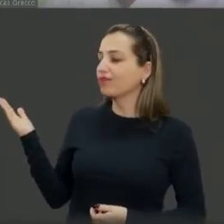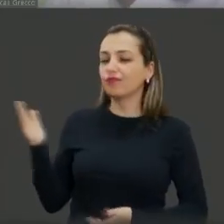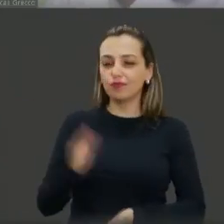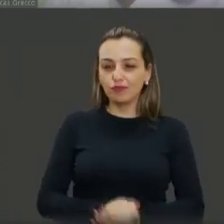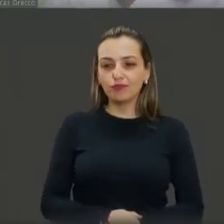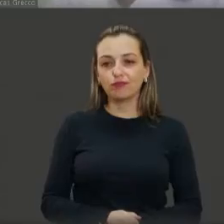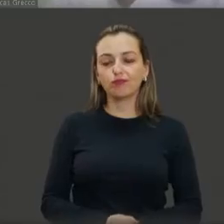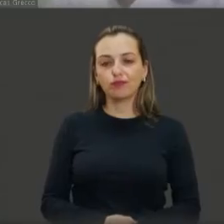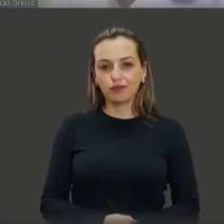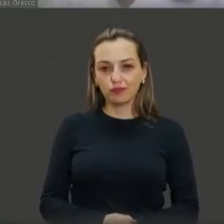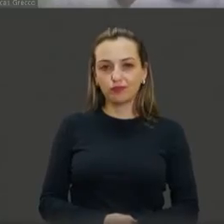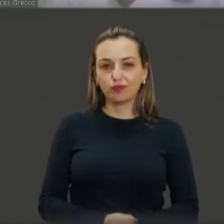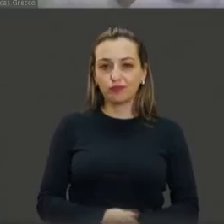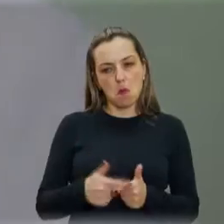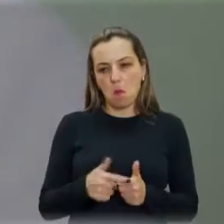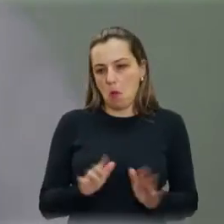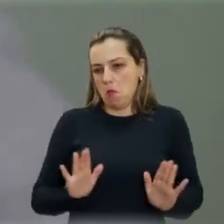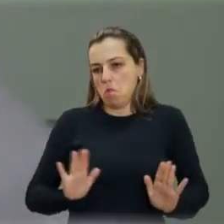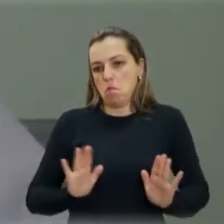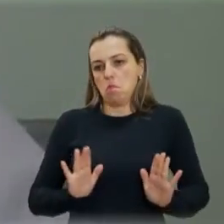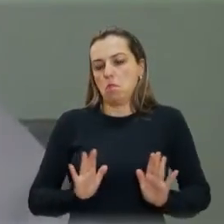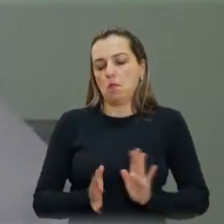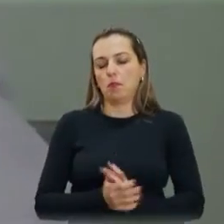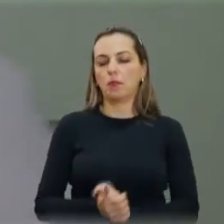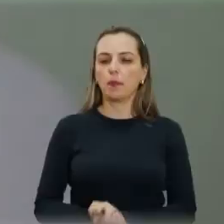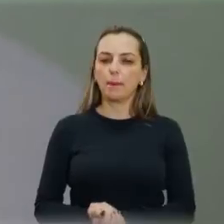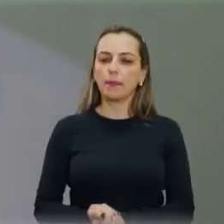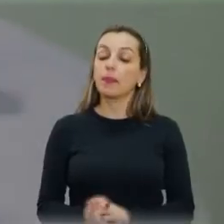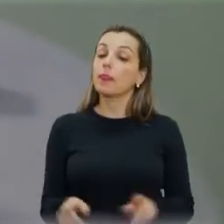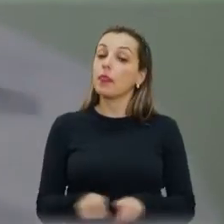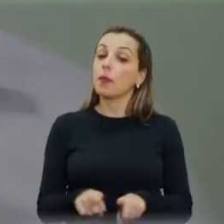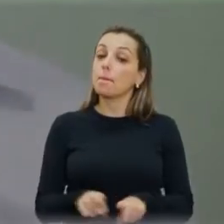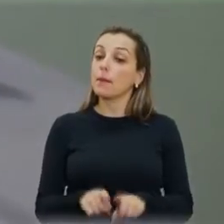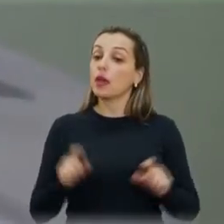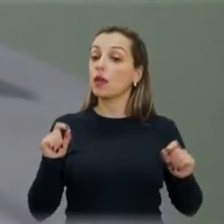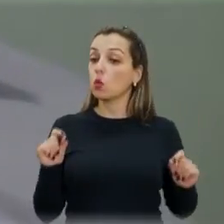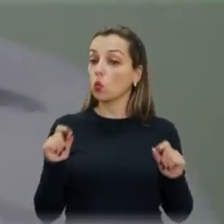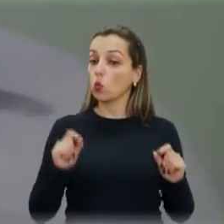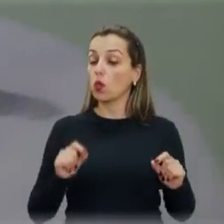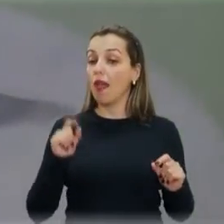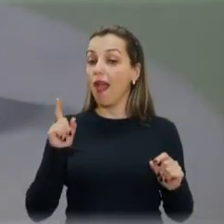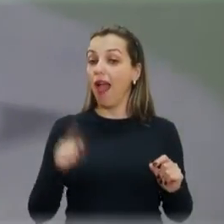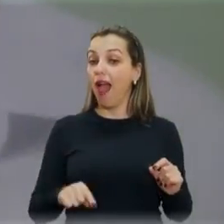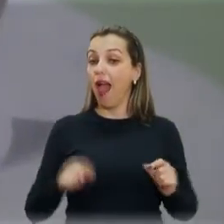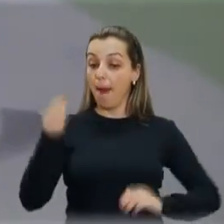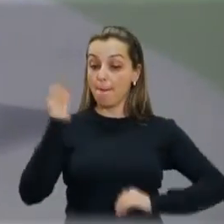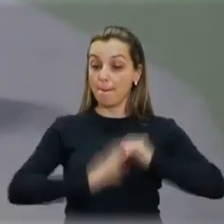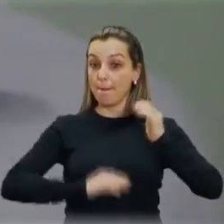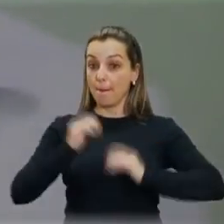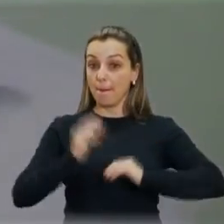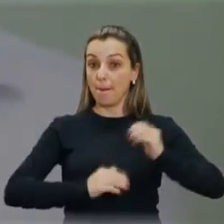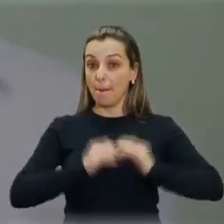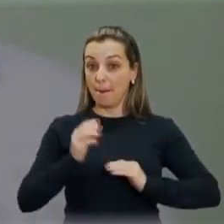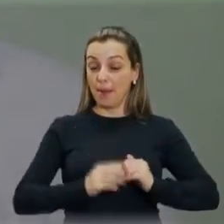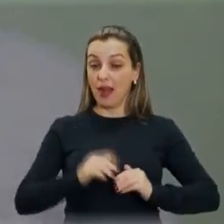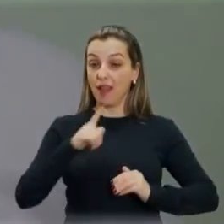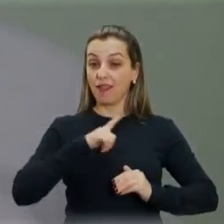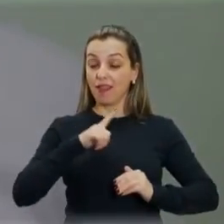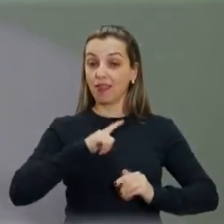Próxima foto. A tem um vídeo aí também, me parece. E também, presidente, esse tipo de ação está muito